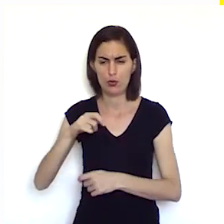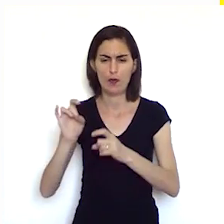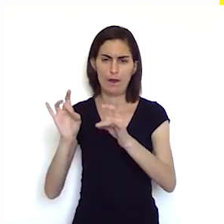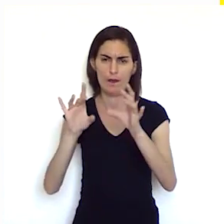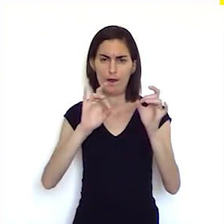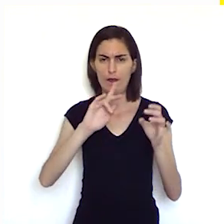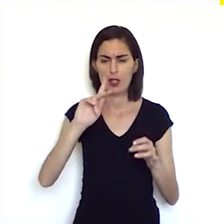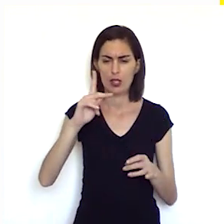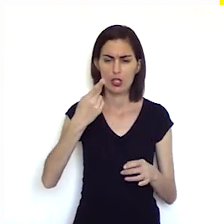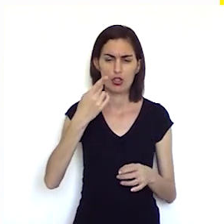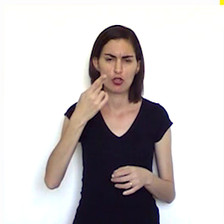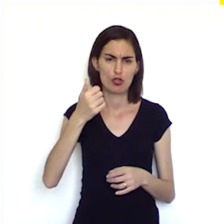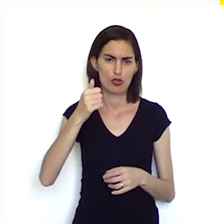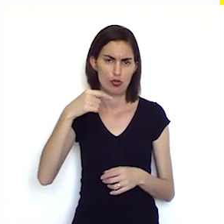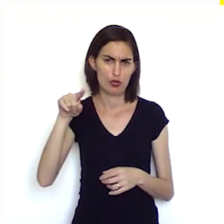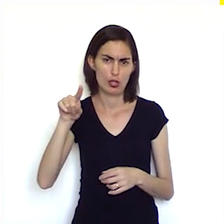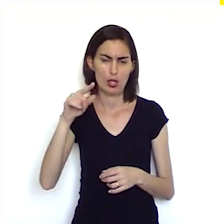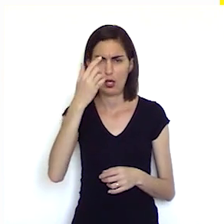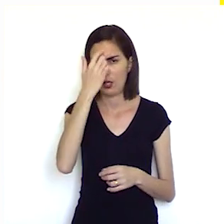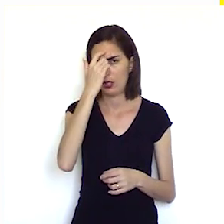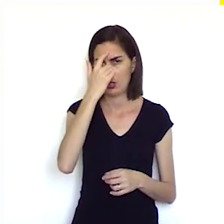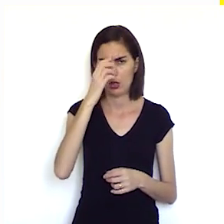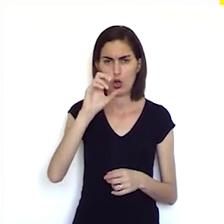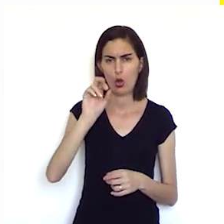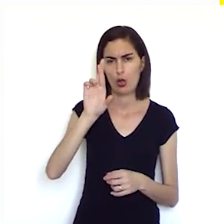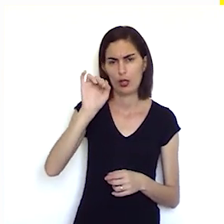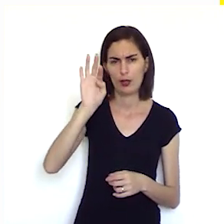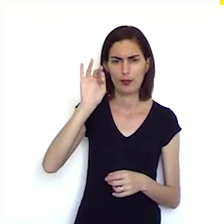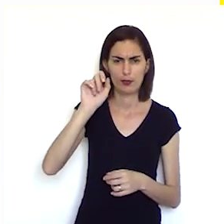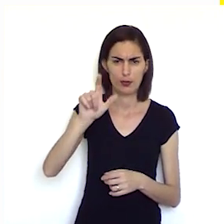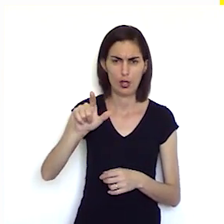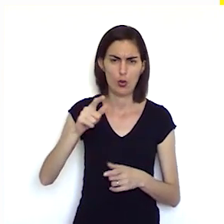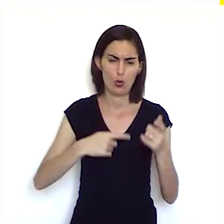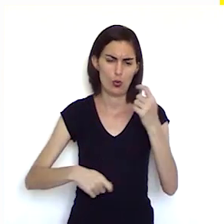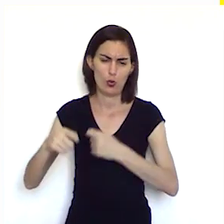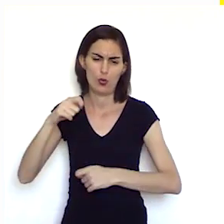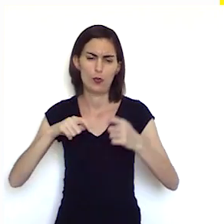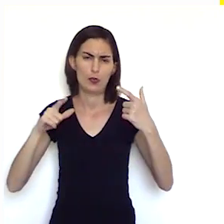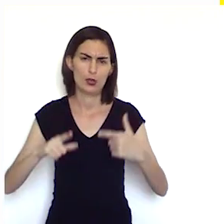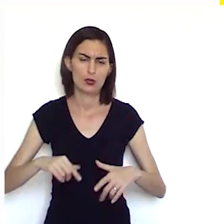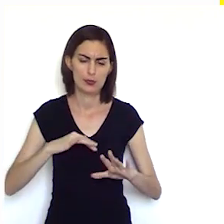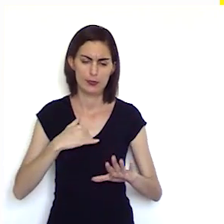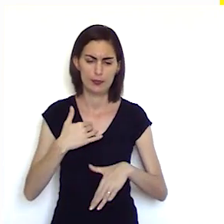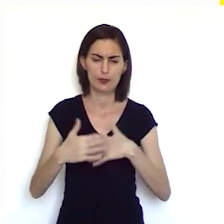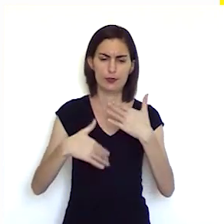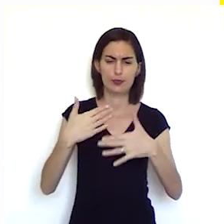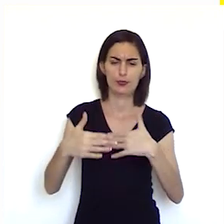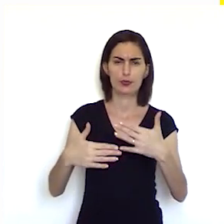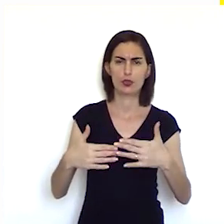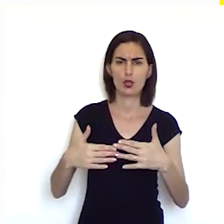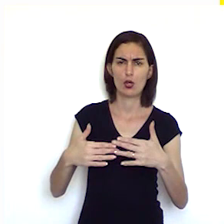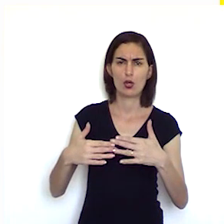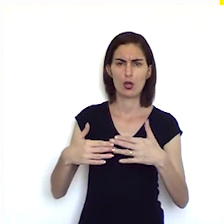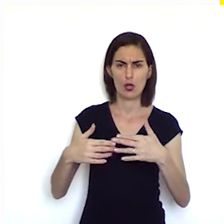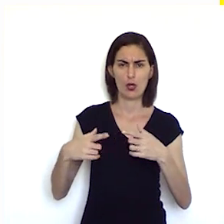chá para a companhia das índias orientais em prejuízo dos comerciantes locais desencadeou um conflito armado